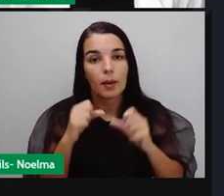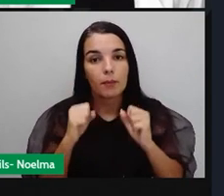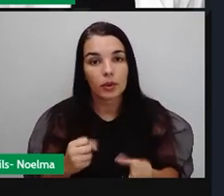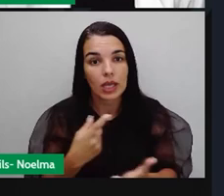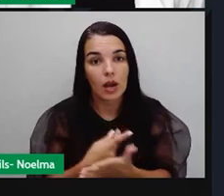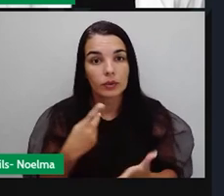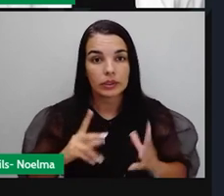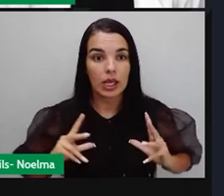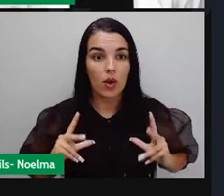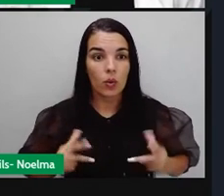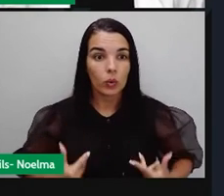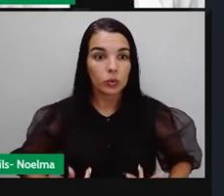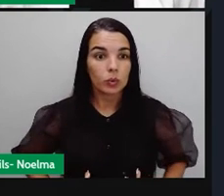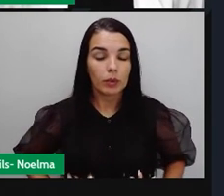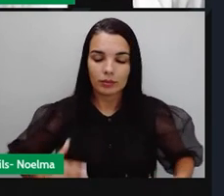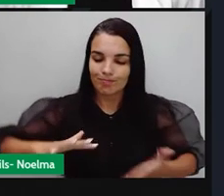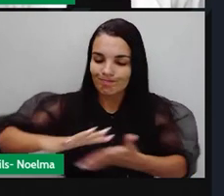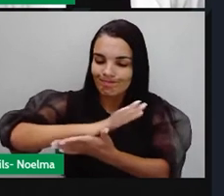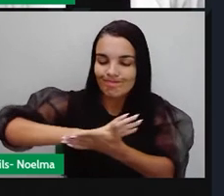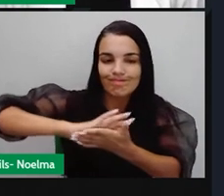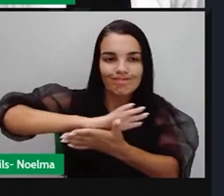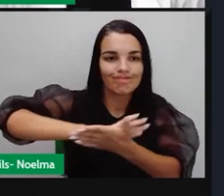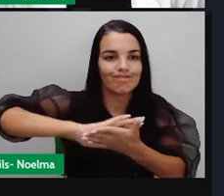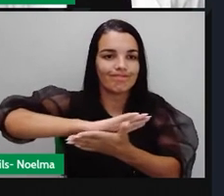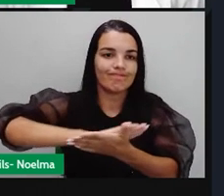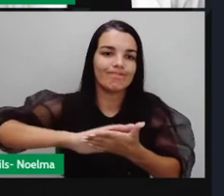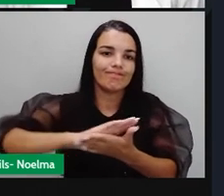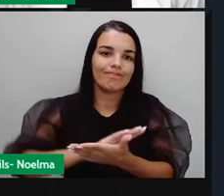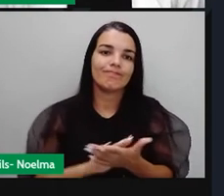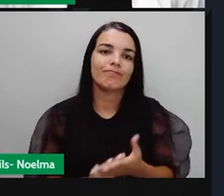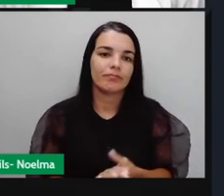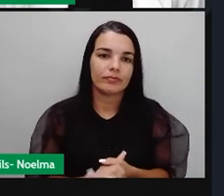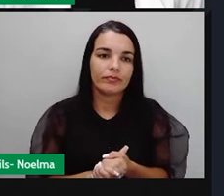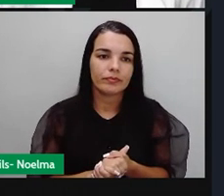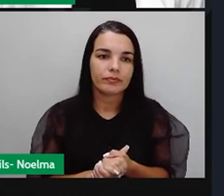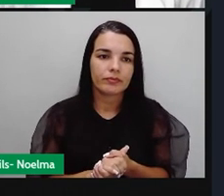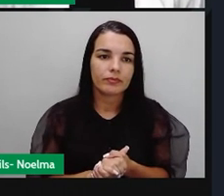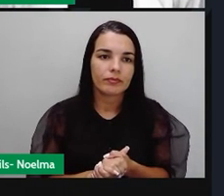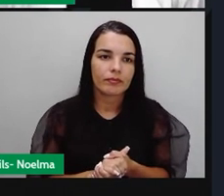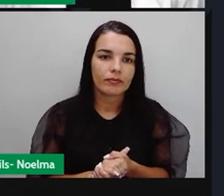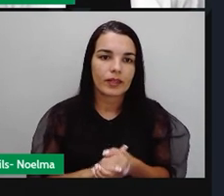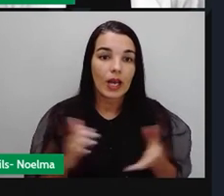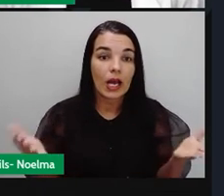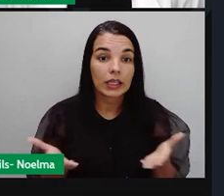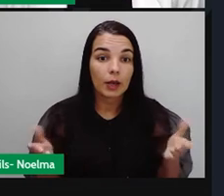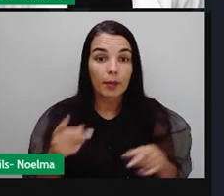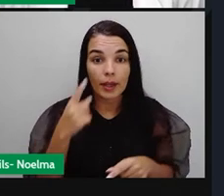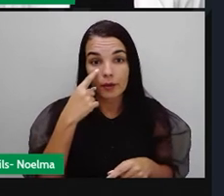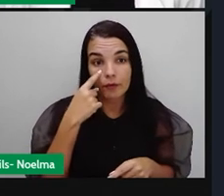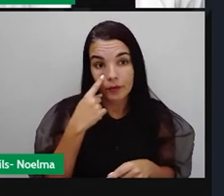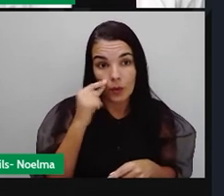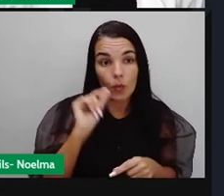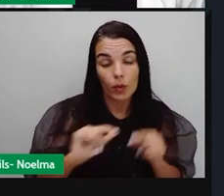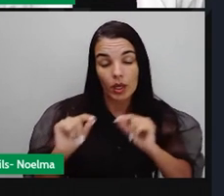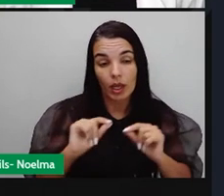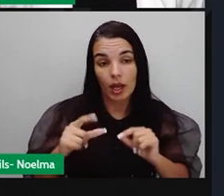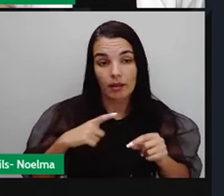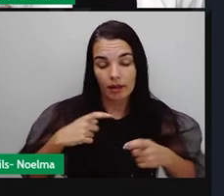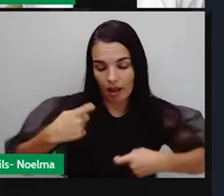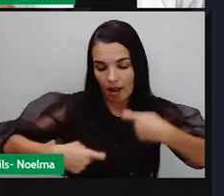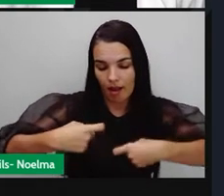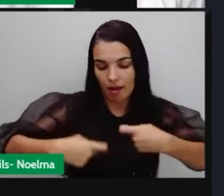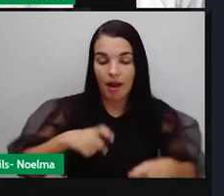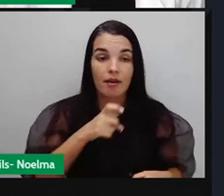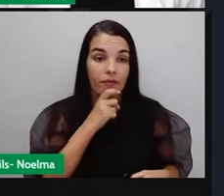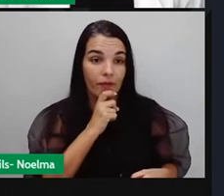acontecer, e a própria existência da humanidade fica em risco. E a gente viu que a Guerra Fria teve um